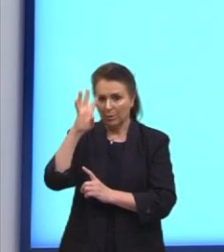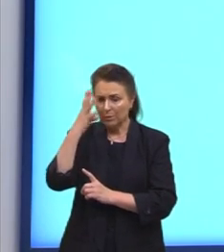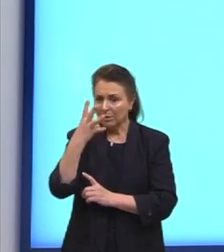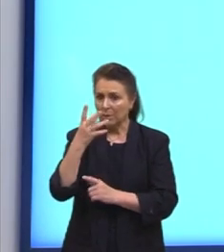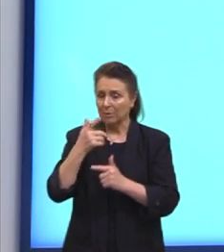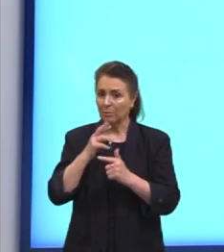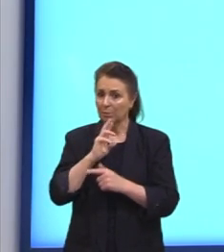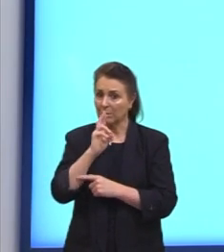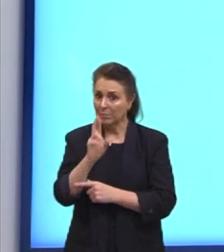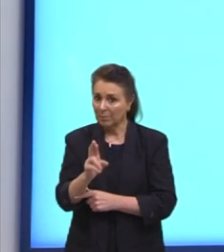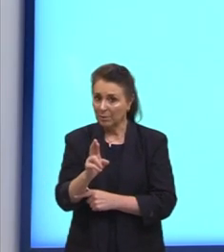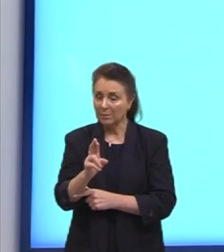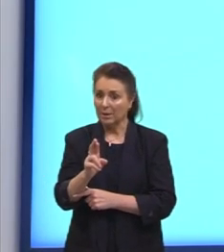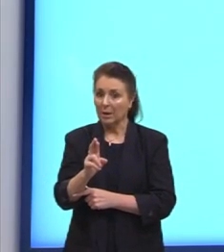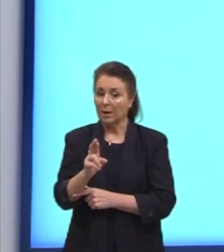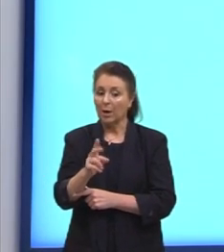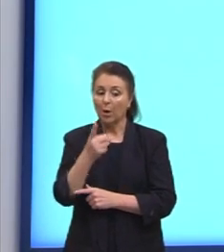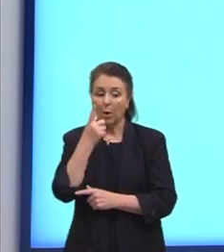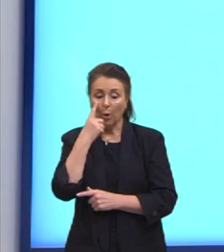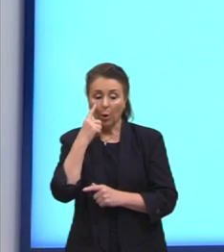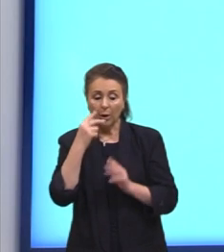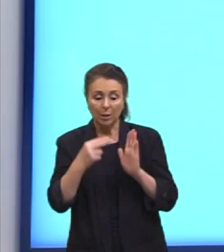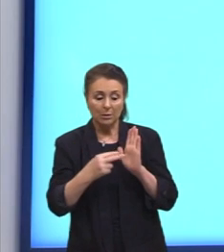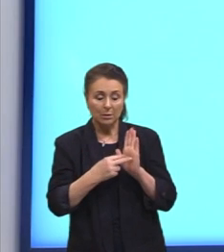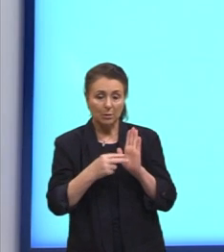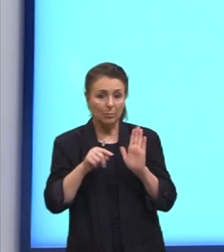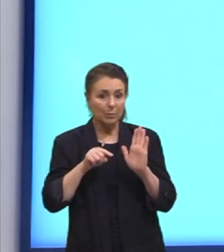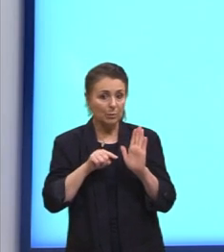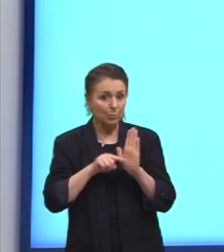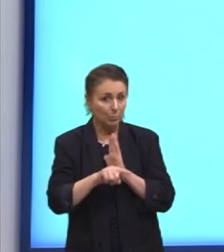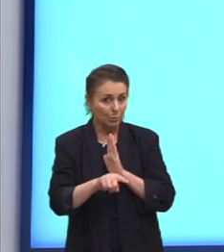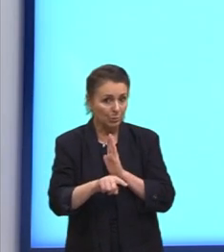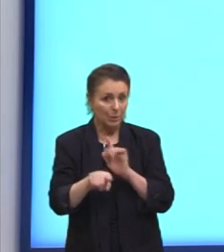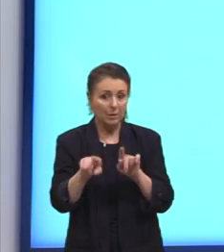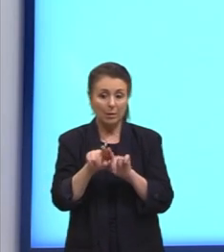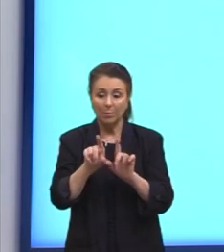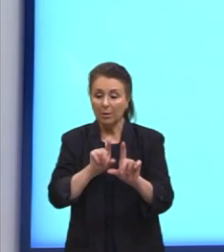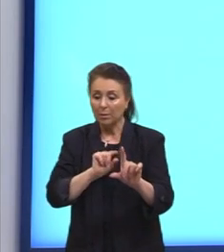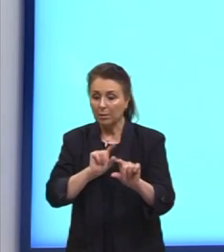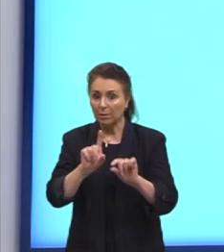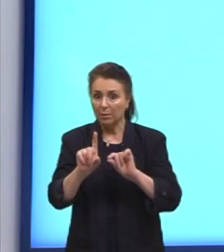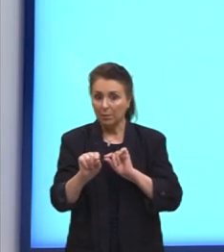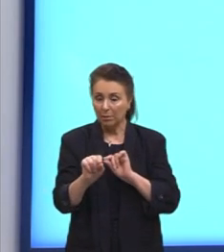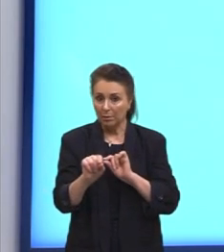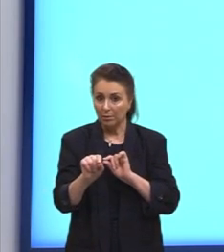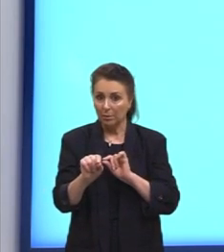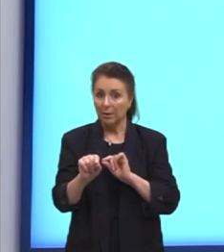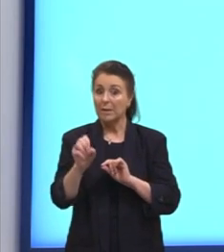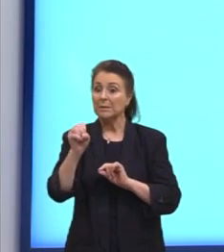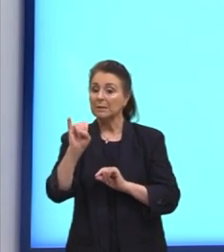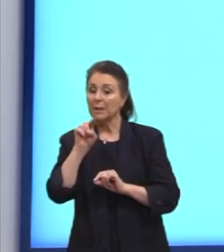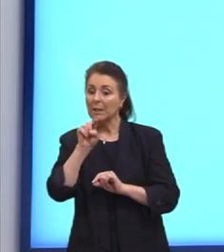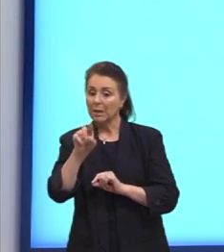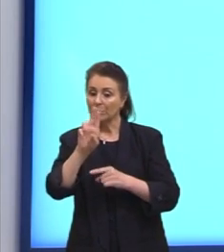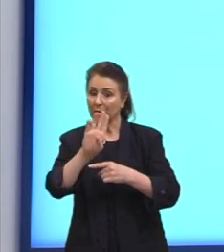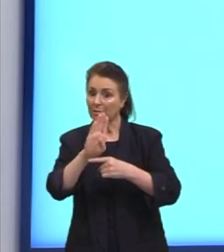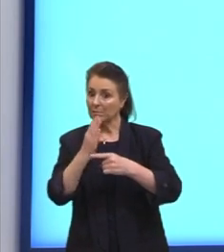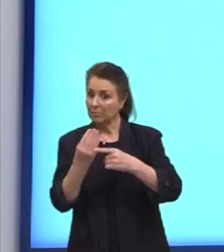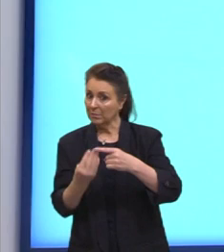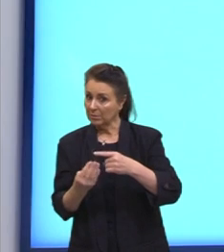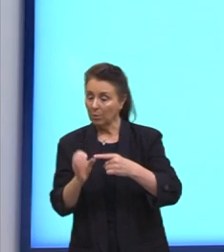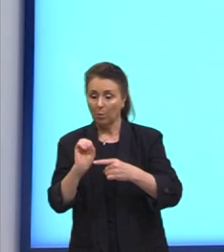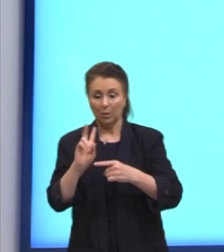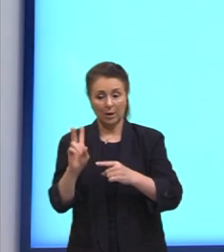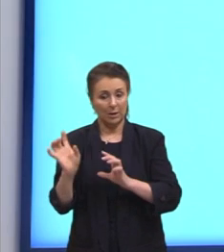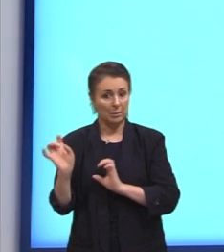observada no enunciado, nas alternativas. Se as alternativas trouxessem fração, ok, já estava resolvido